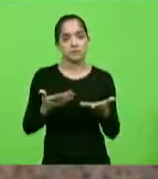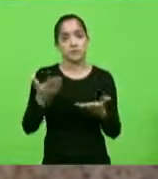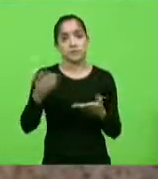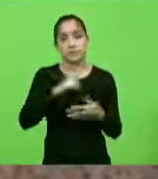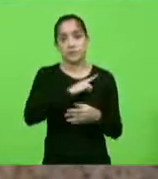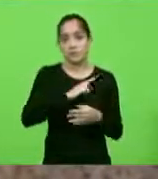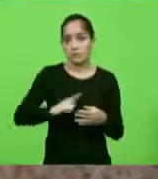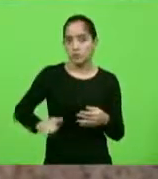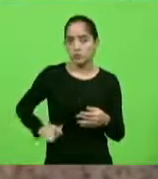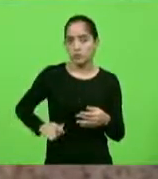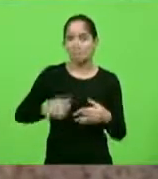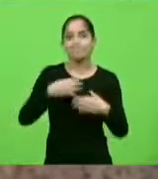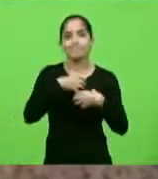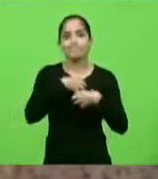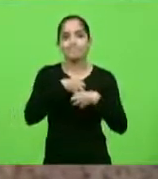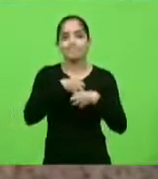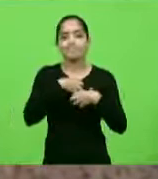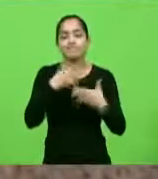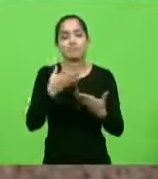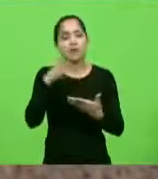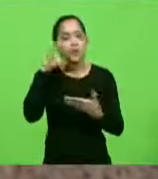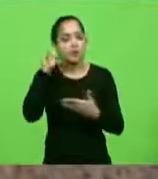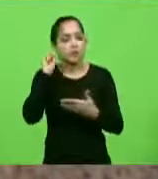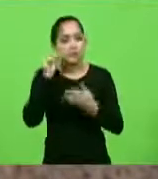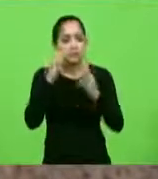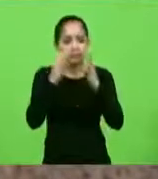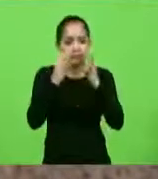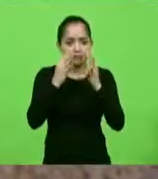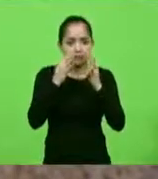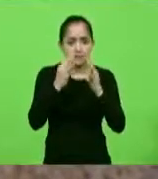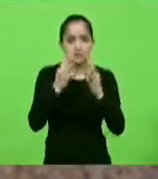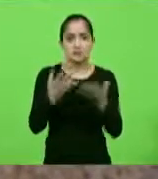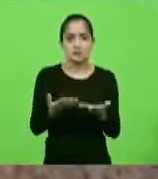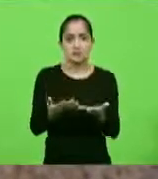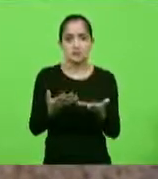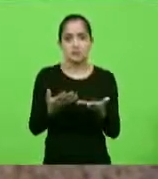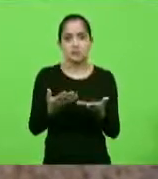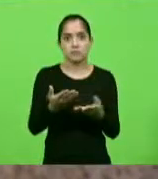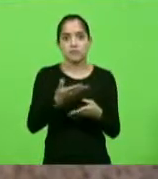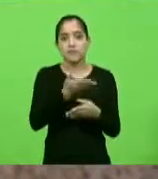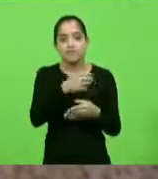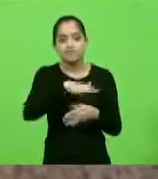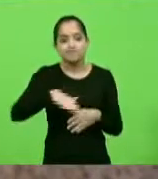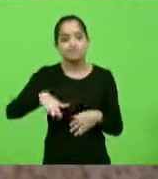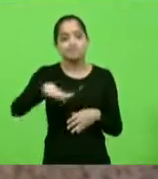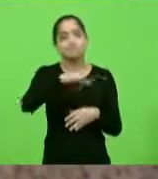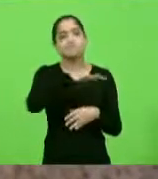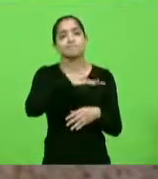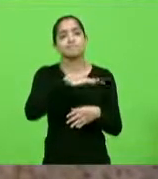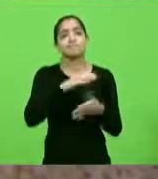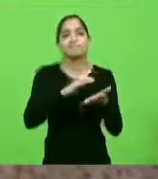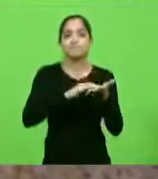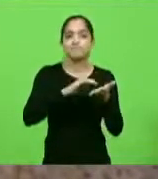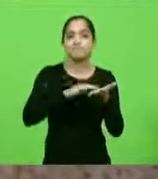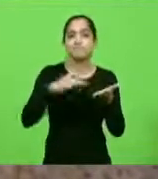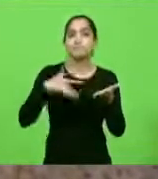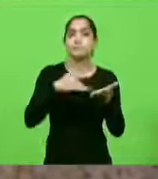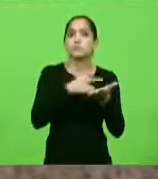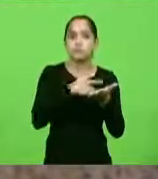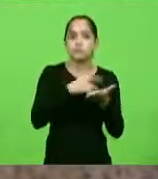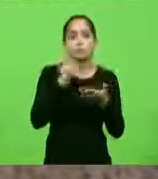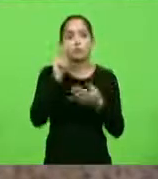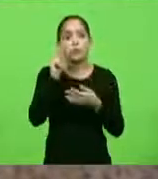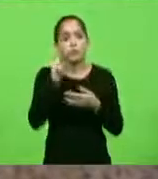governadora tenha a sensibilidade de ouvir o que não aconteceu semana passada, que a secretária de saúde possa ouvir o setor,